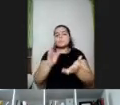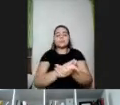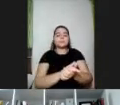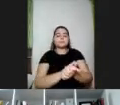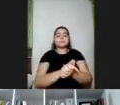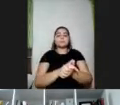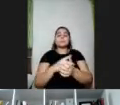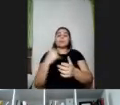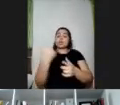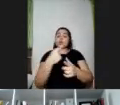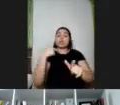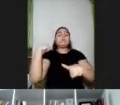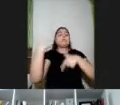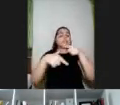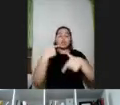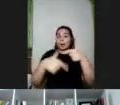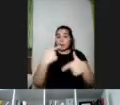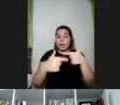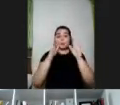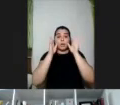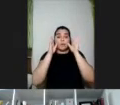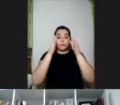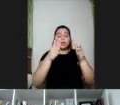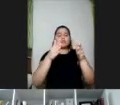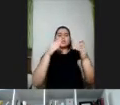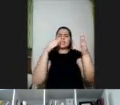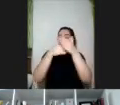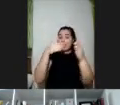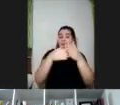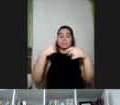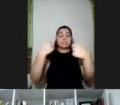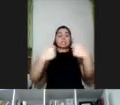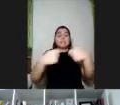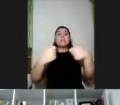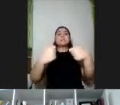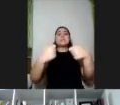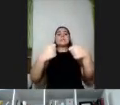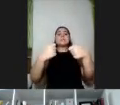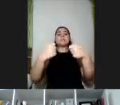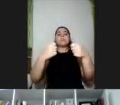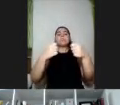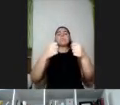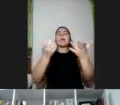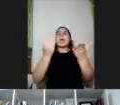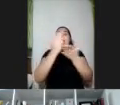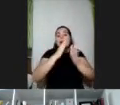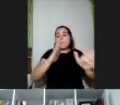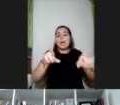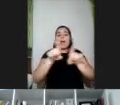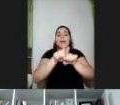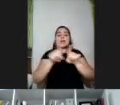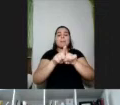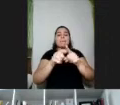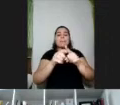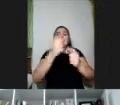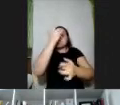trabalha sempre essa perspectiva de barreiras que precisam ser removidas e facilitadores que devem ser incentivados